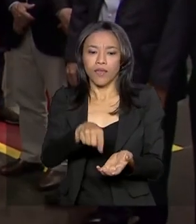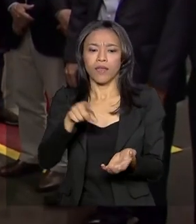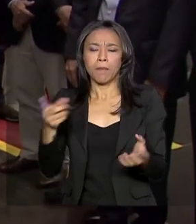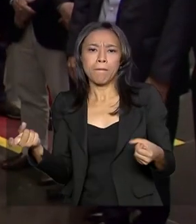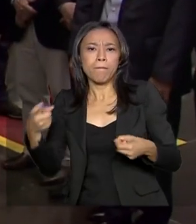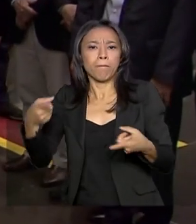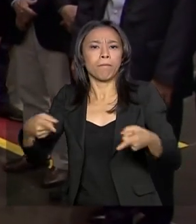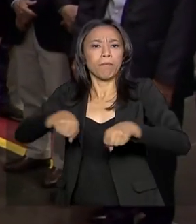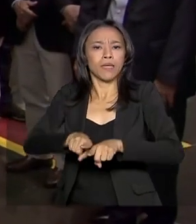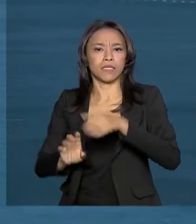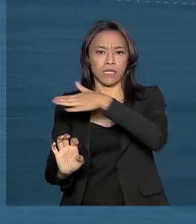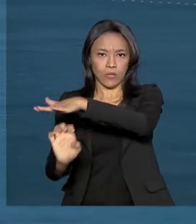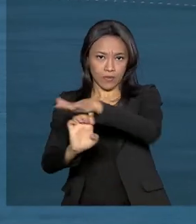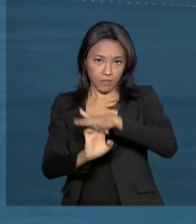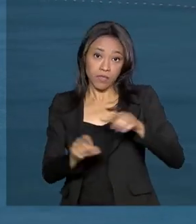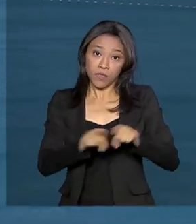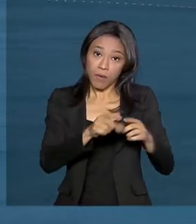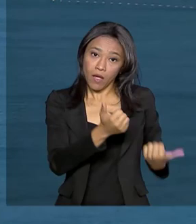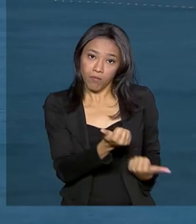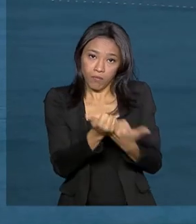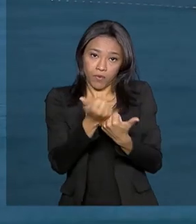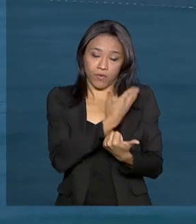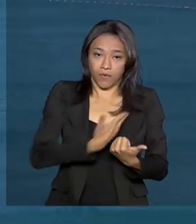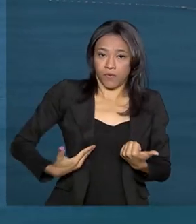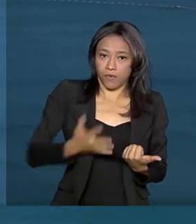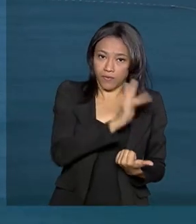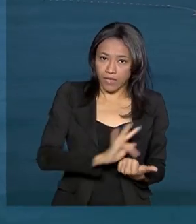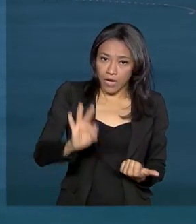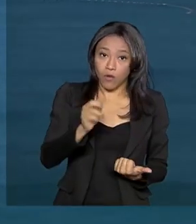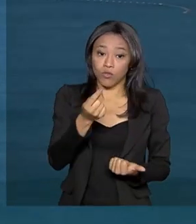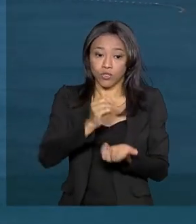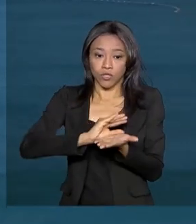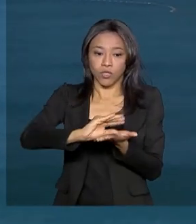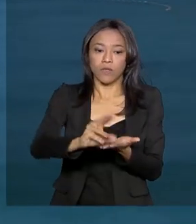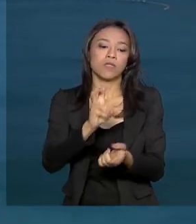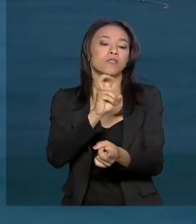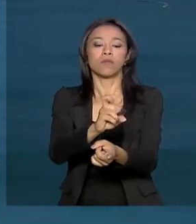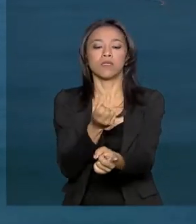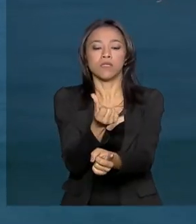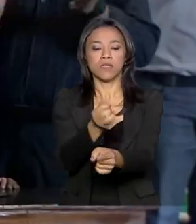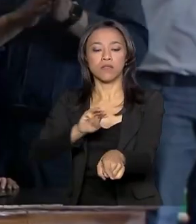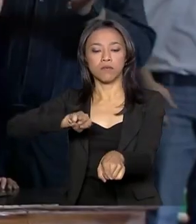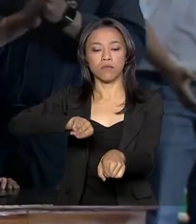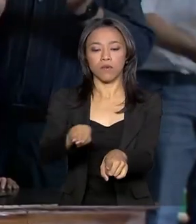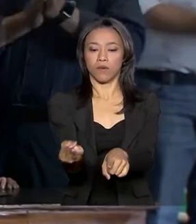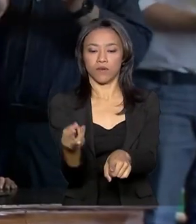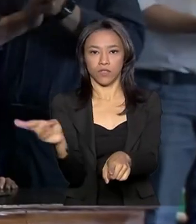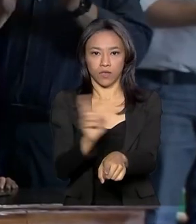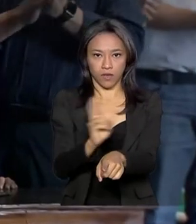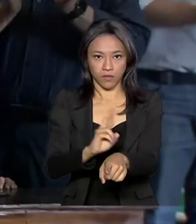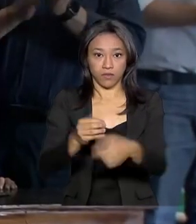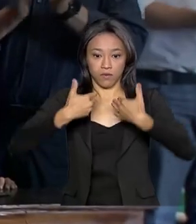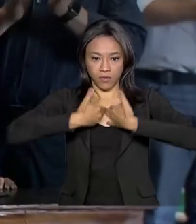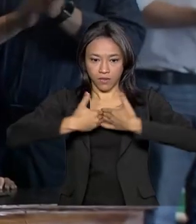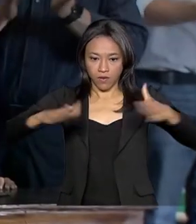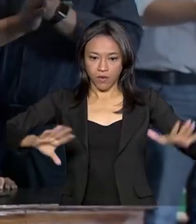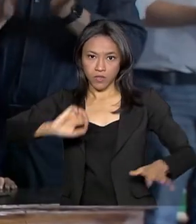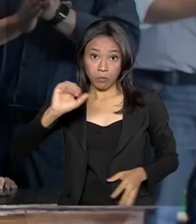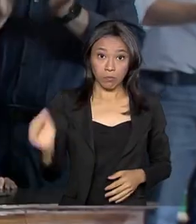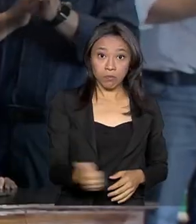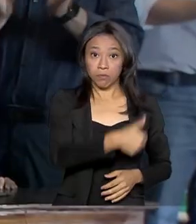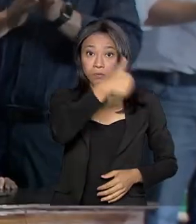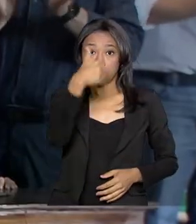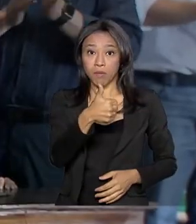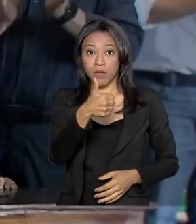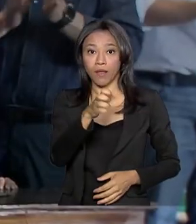recursos do governo federal. Estão previstos investimentos de 56 milhões de reais. Com a inauguração da primeira etapa